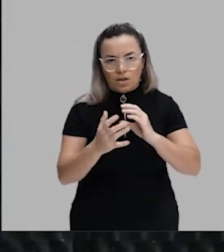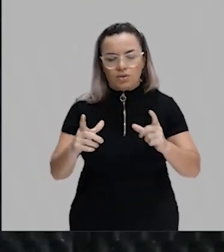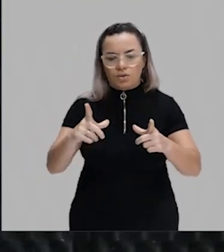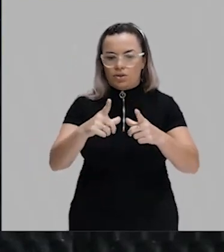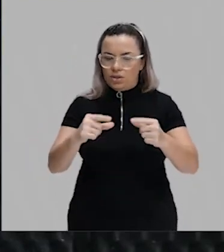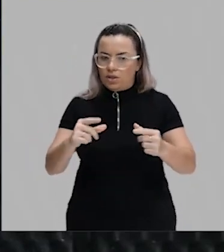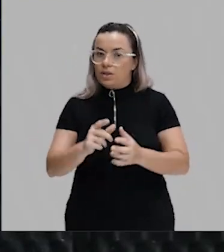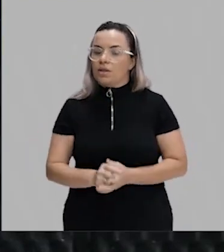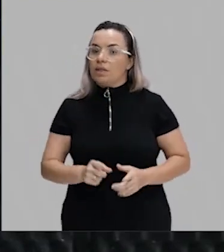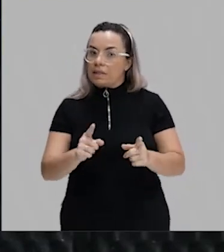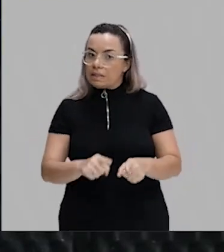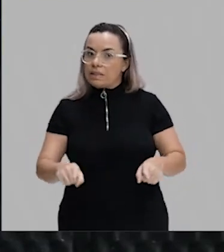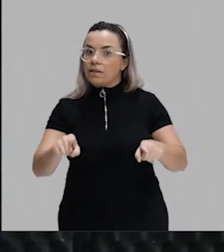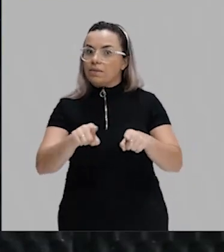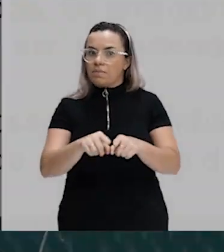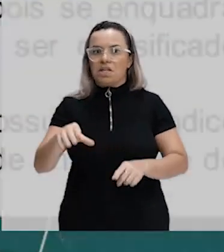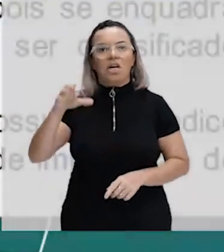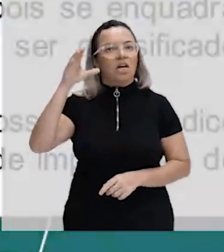Muita atenção à China, tá?